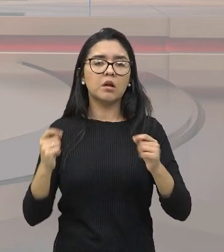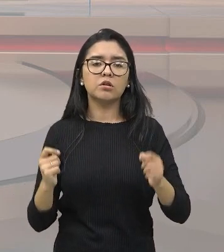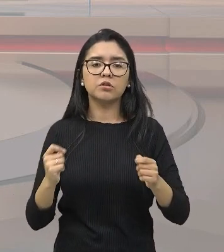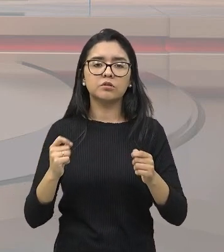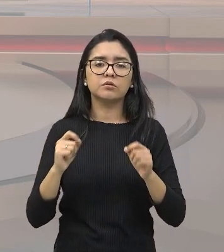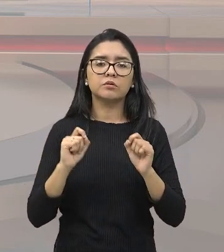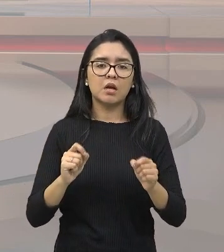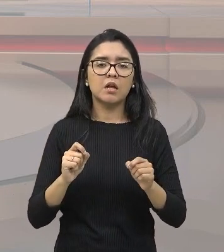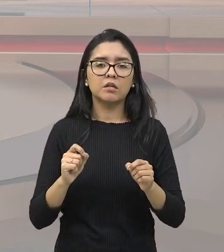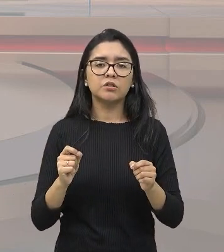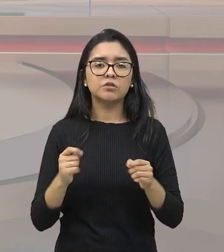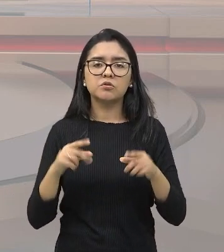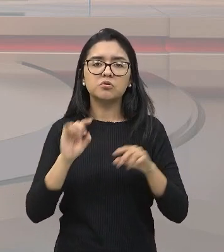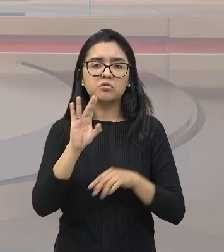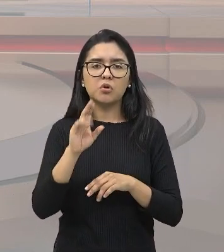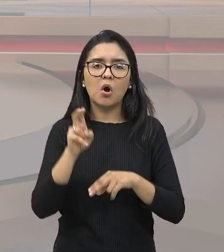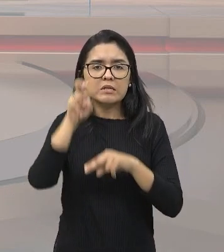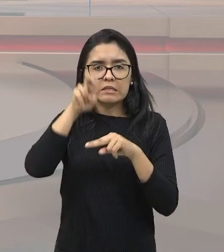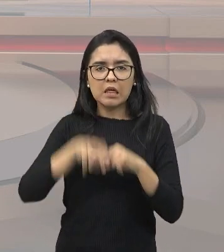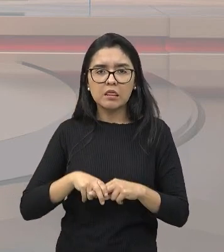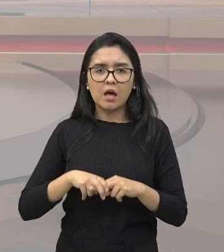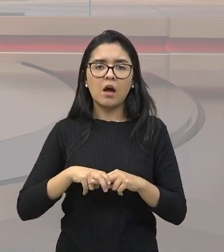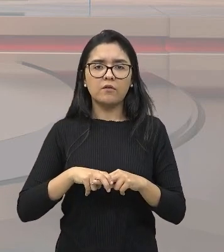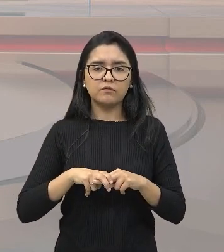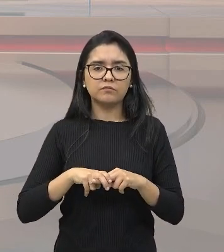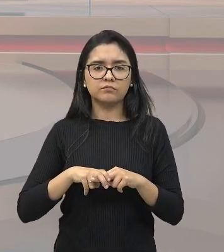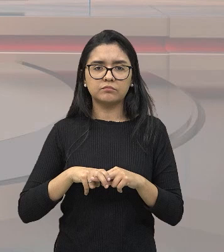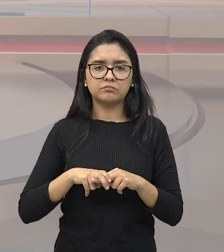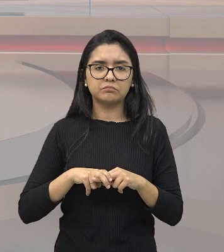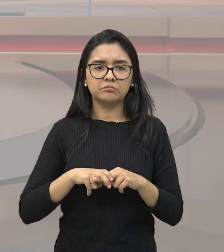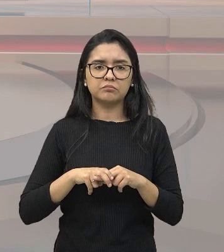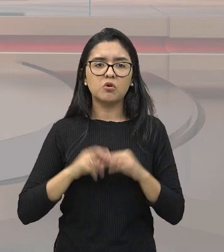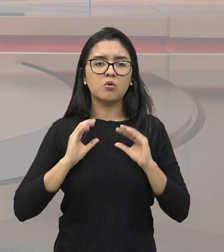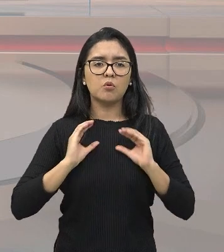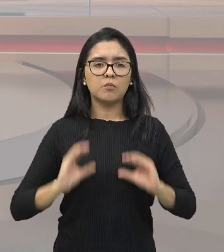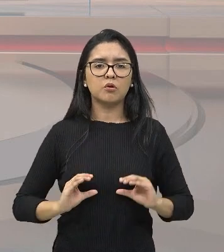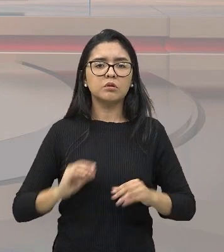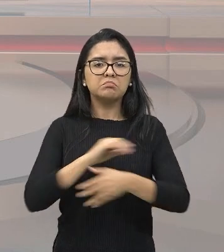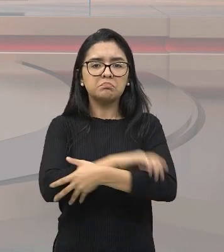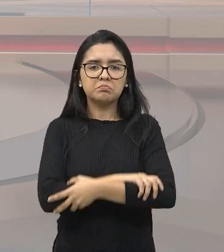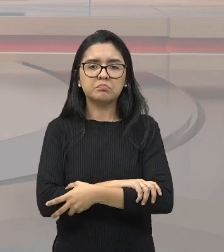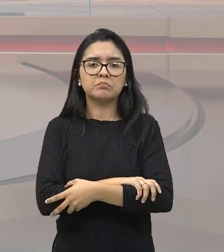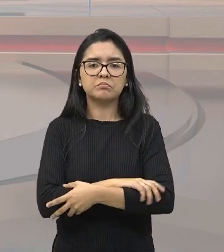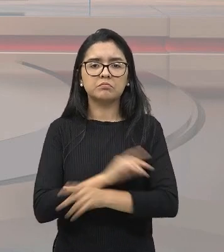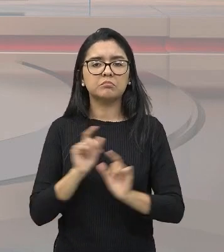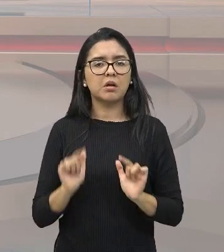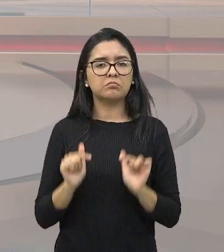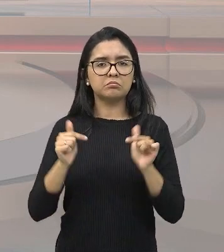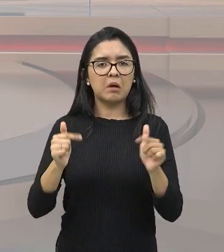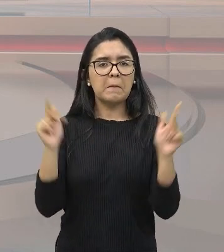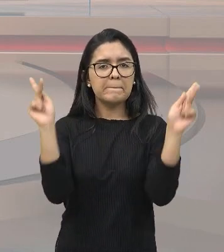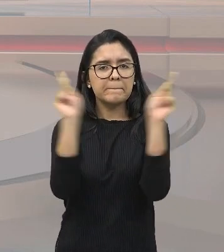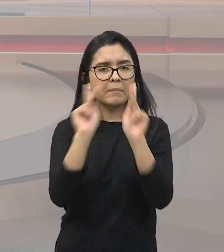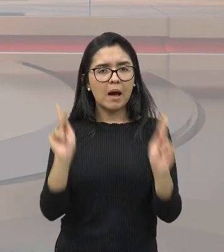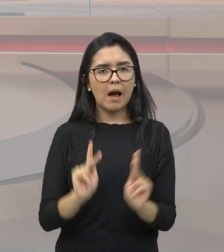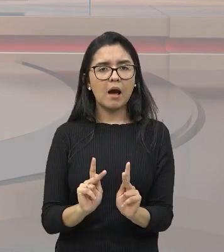e se sentavam. Isso então era essa resistência pacífica que eles acabavam